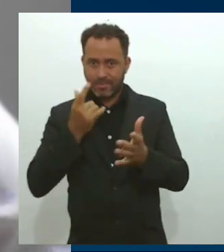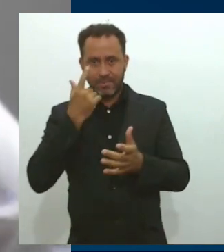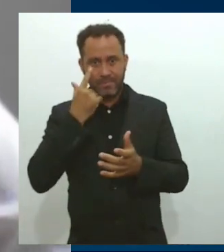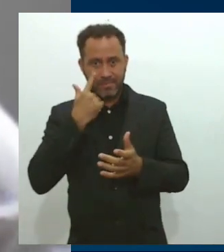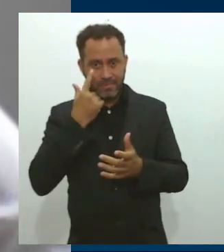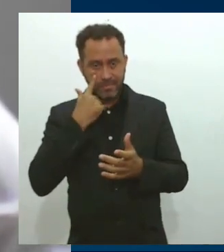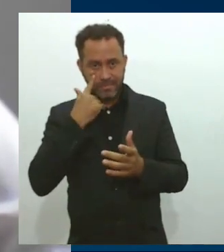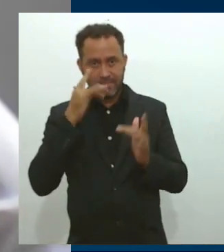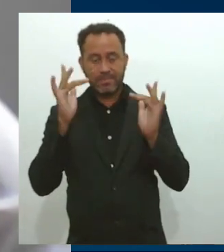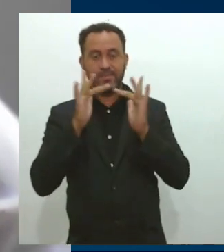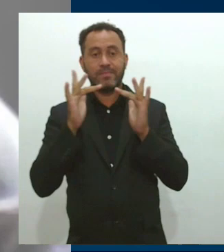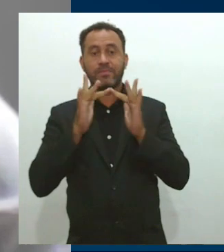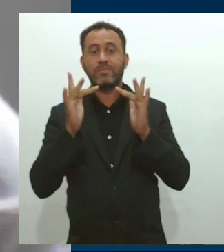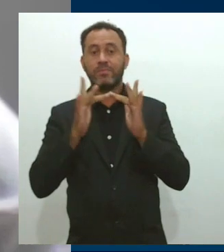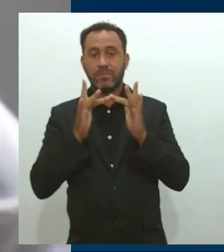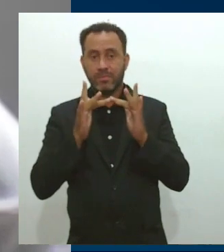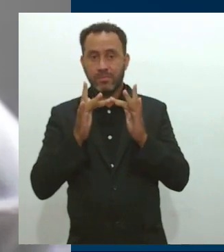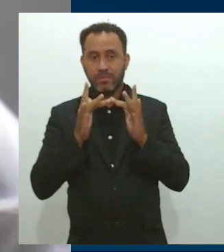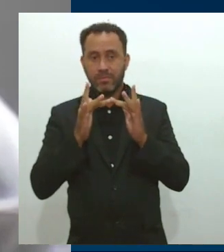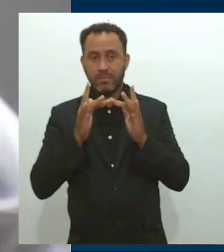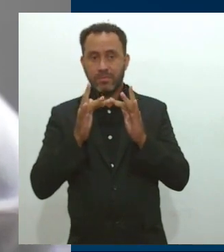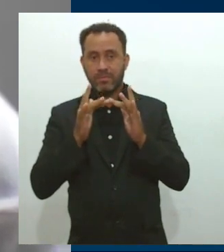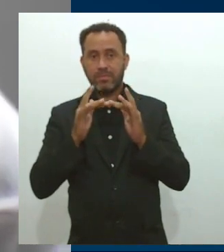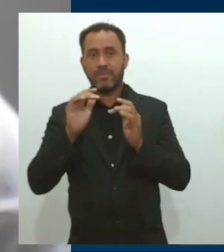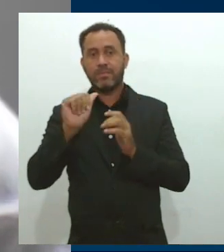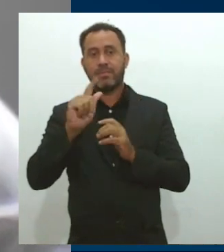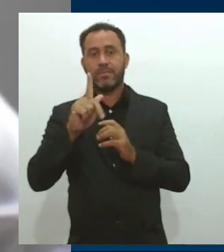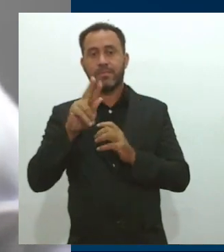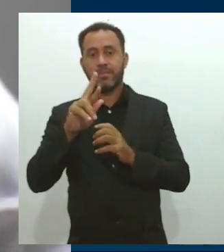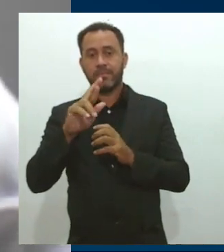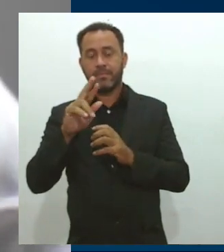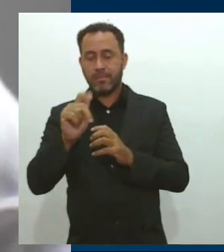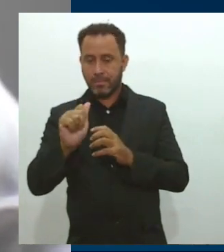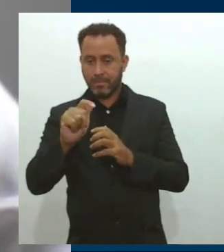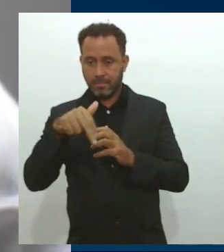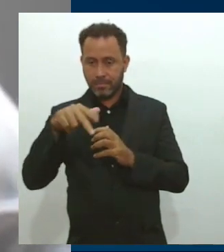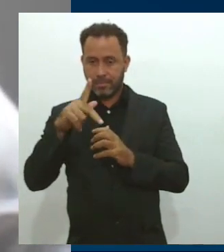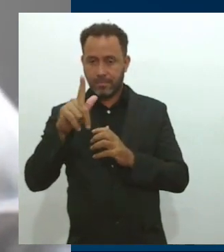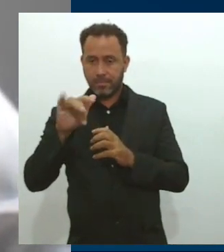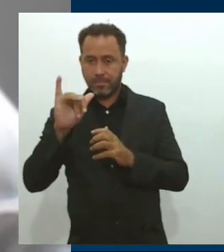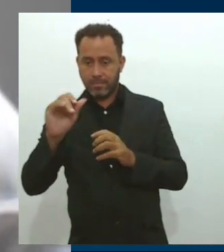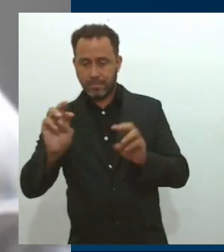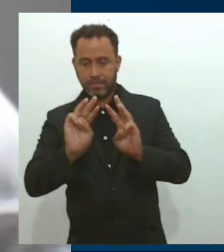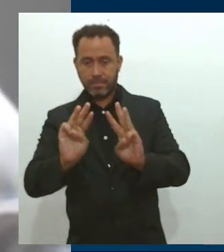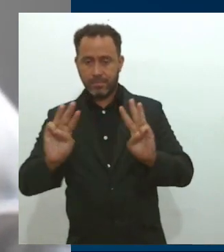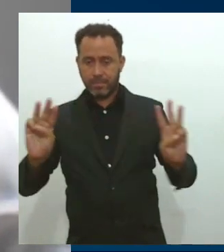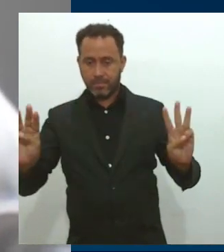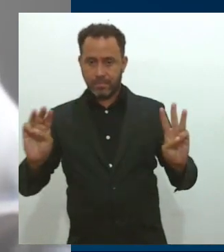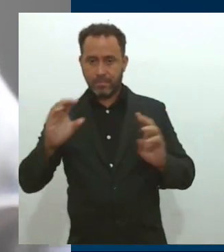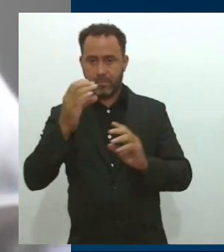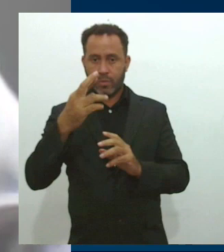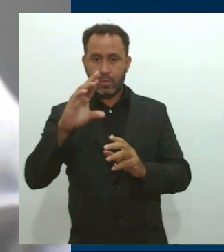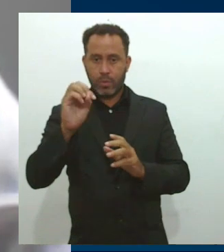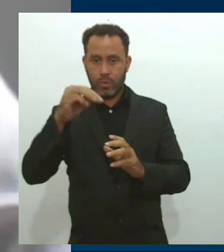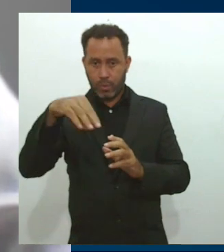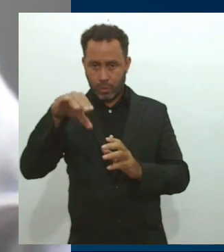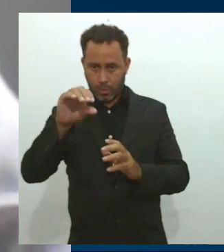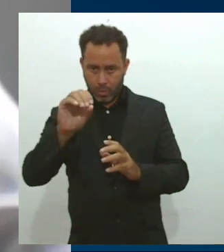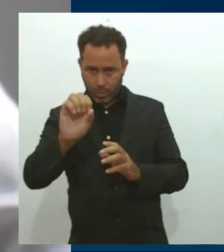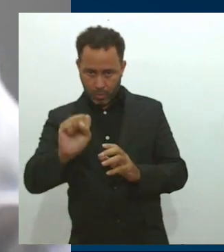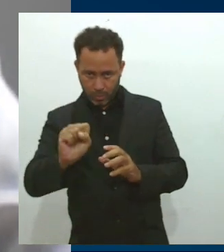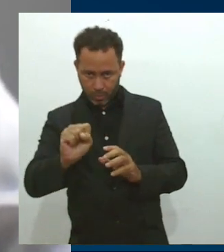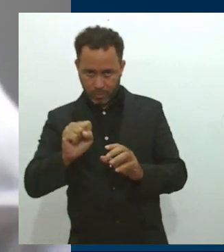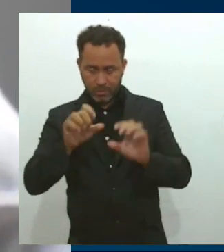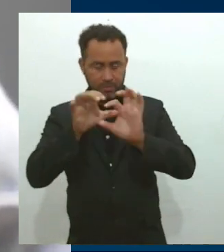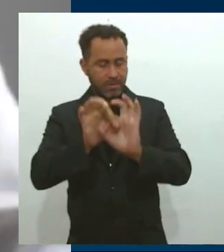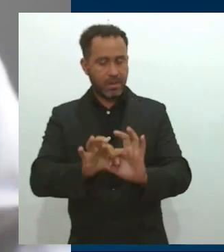entrou em contato com a gente foi a Amplim. A Amplim, ela é responsável por essa plataforma Cromos. Cromos é a plataforma que o nosso álbum vai estar